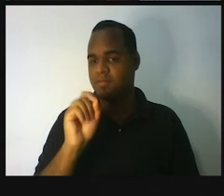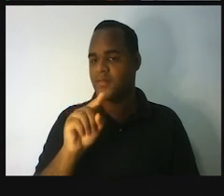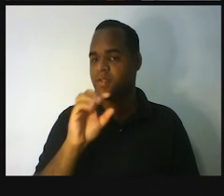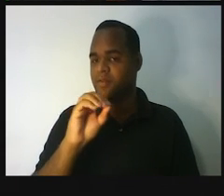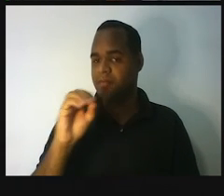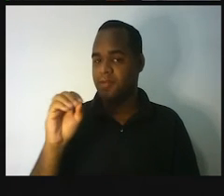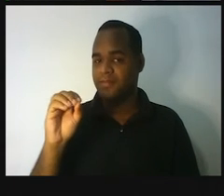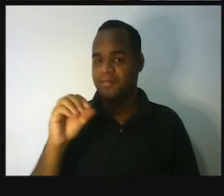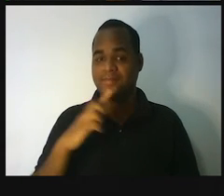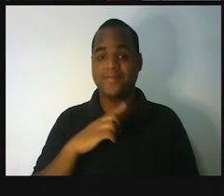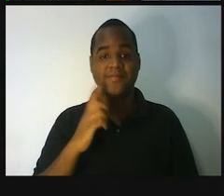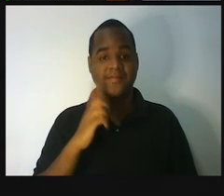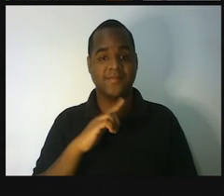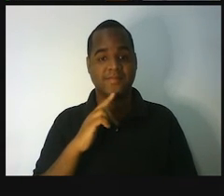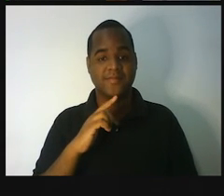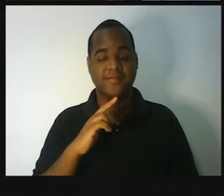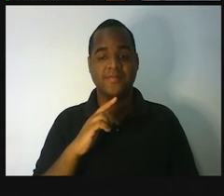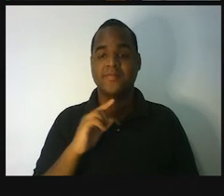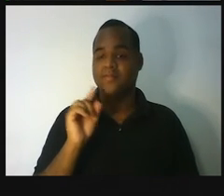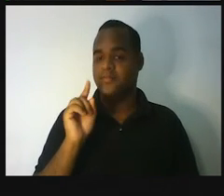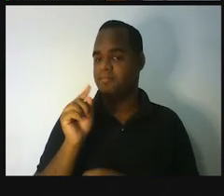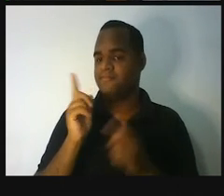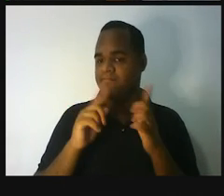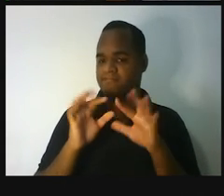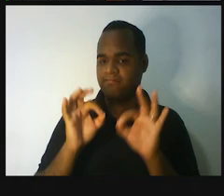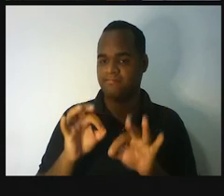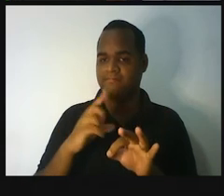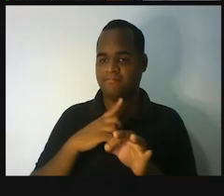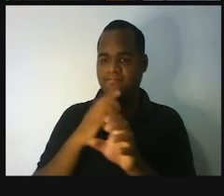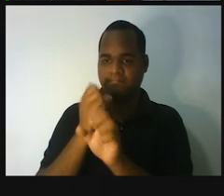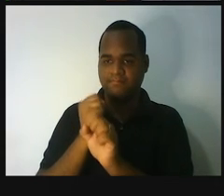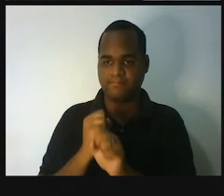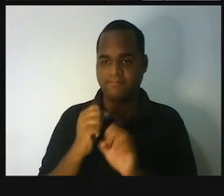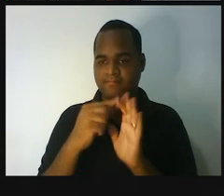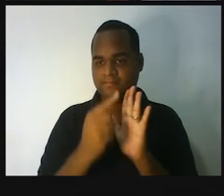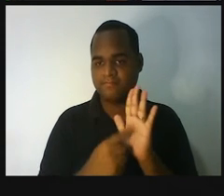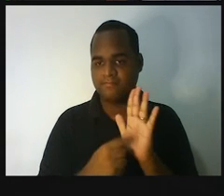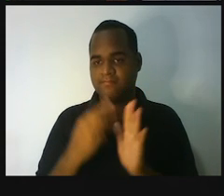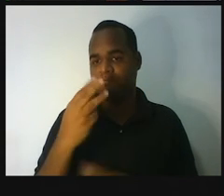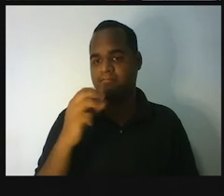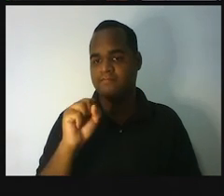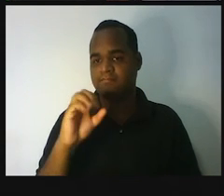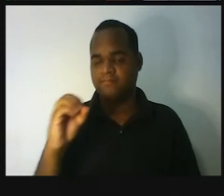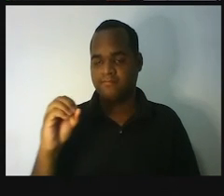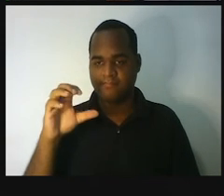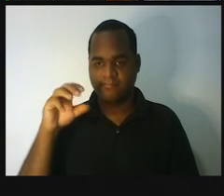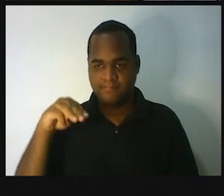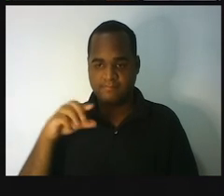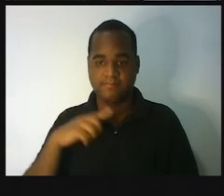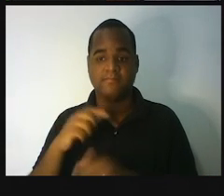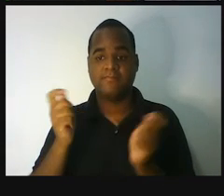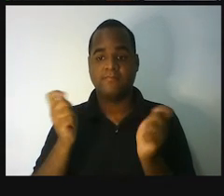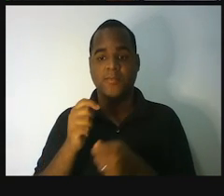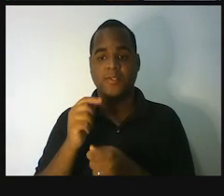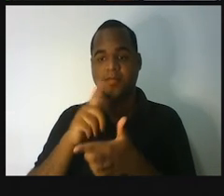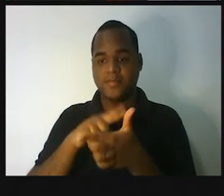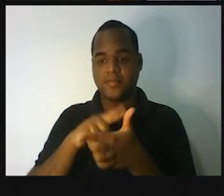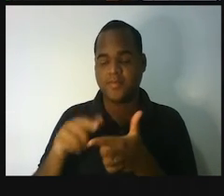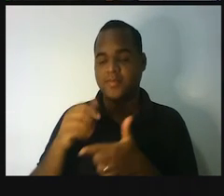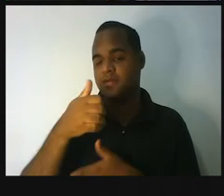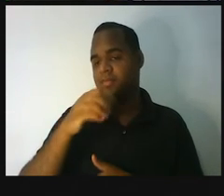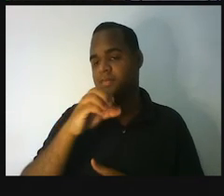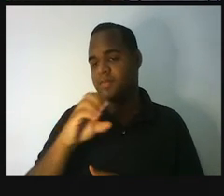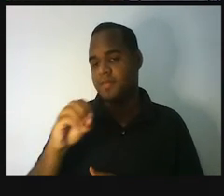Então, a gente pega na calculadora e faz 380 dividido por 100 mil. Olha só.